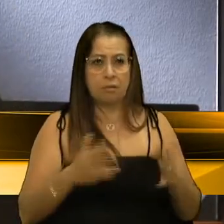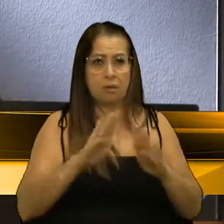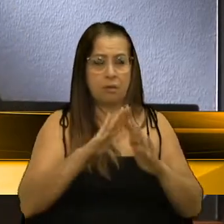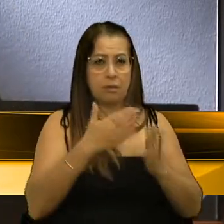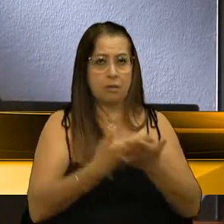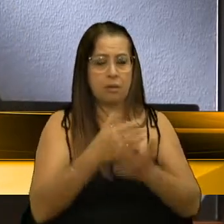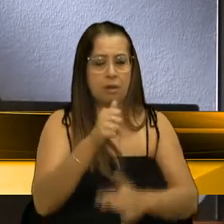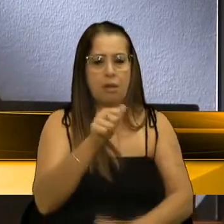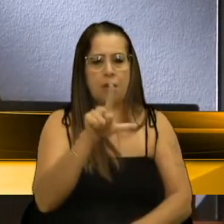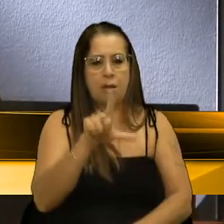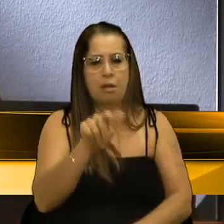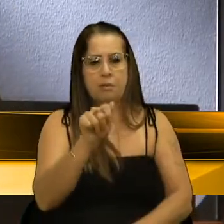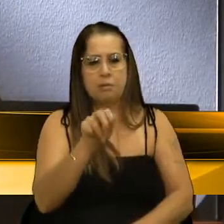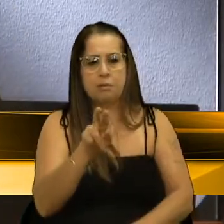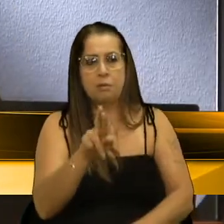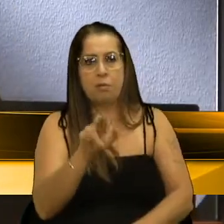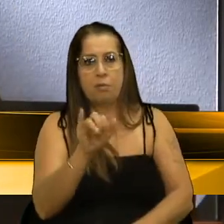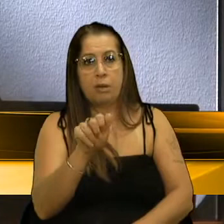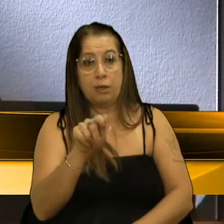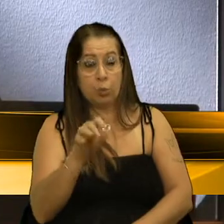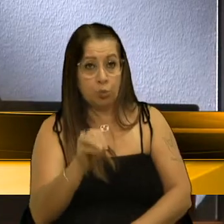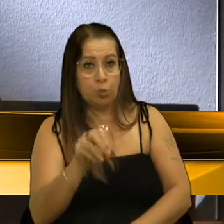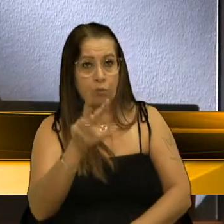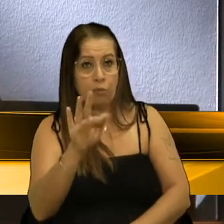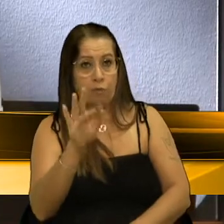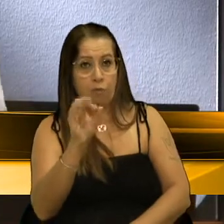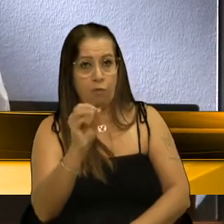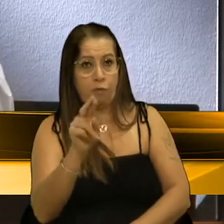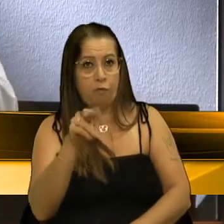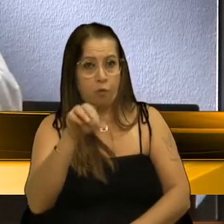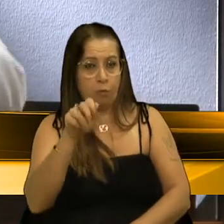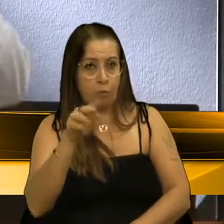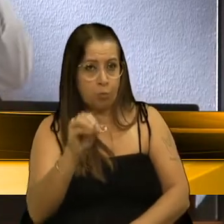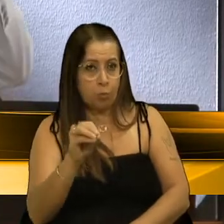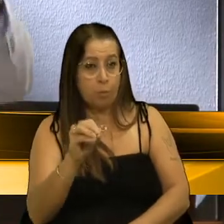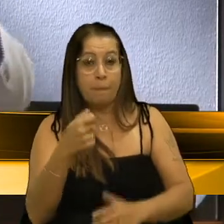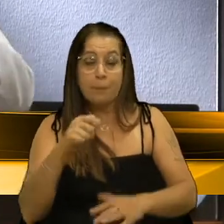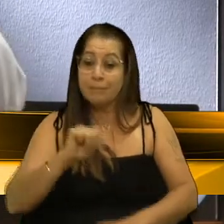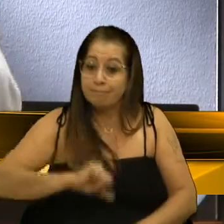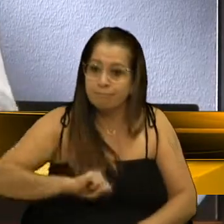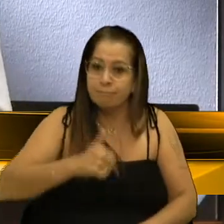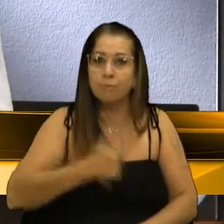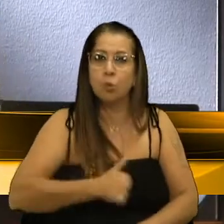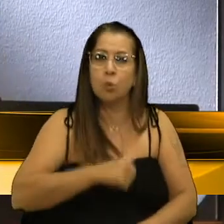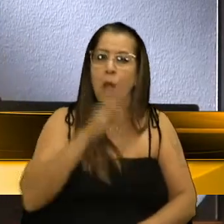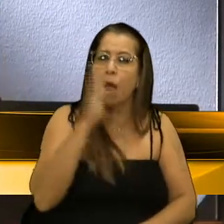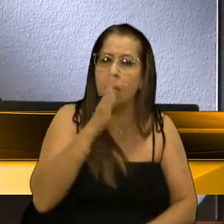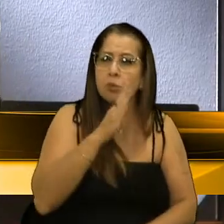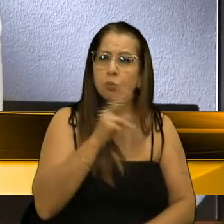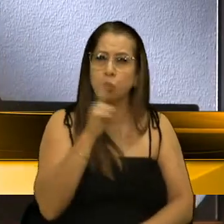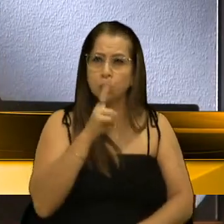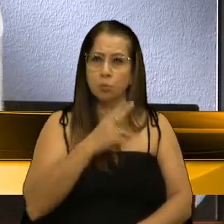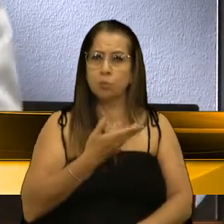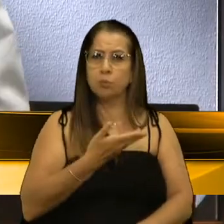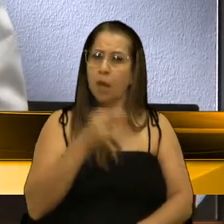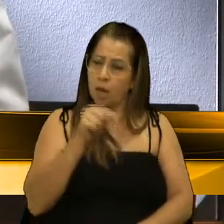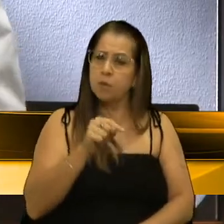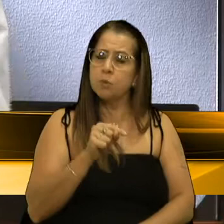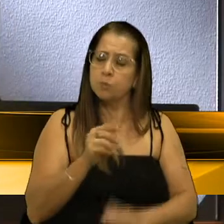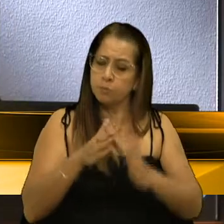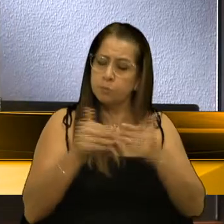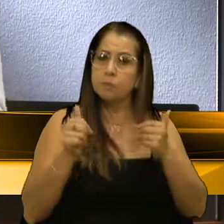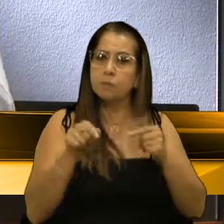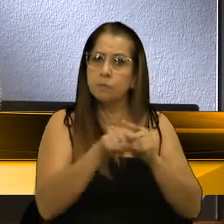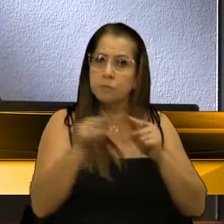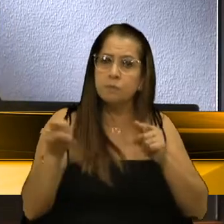Aurino Forme. Então, precisamos de atitude. Atitude, eu digo, é ágil, rápido, urgente. É isso que eu peço,